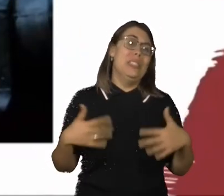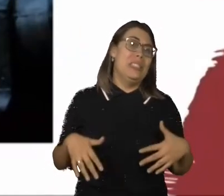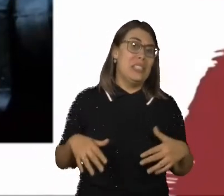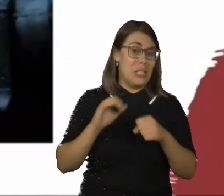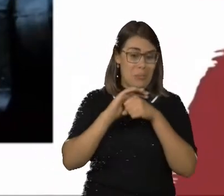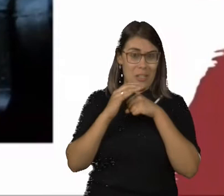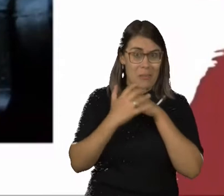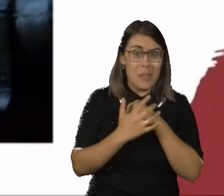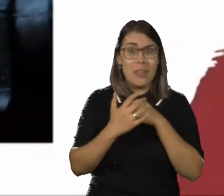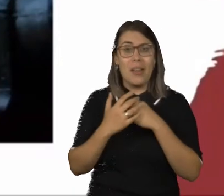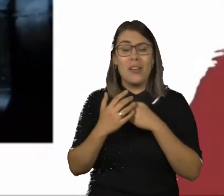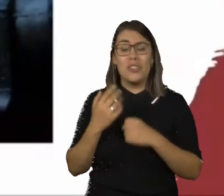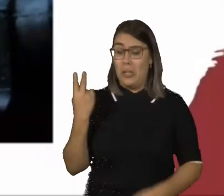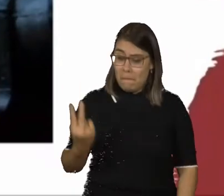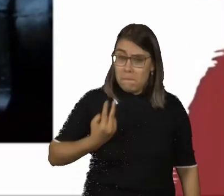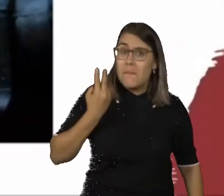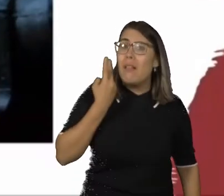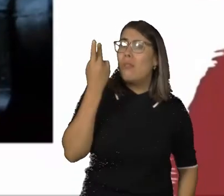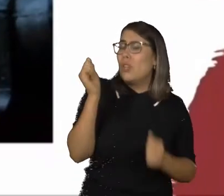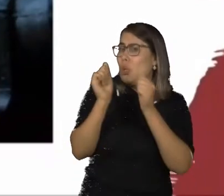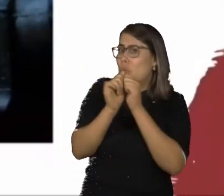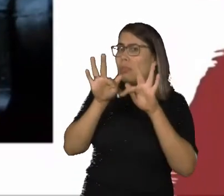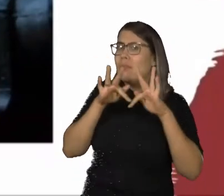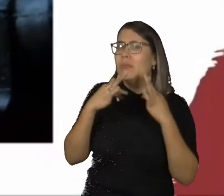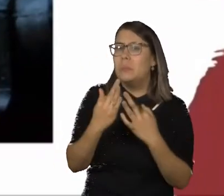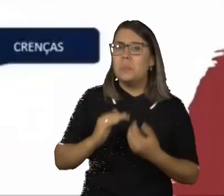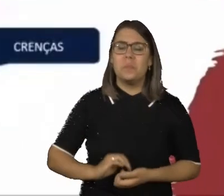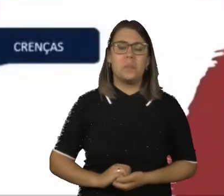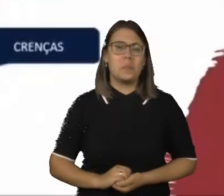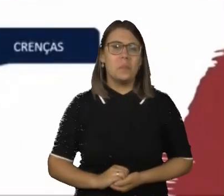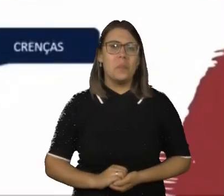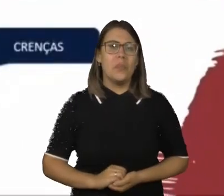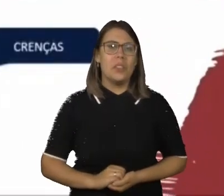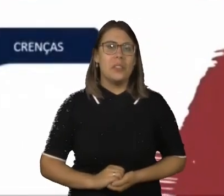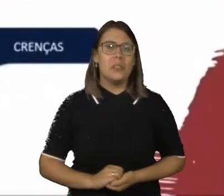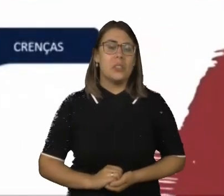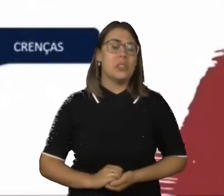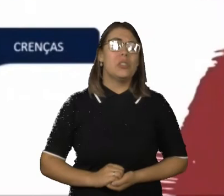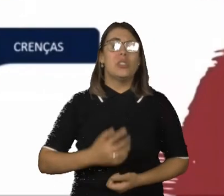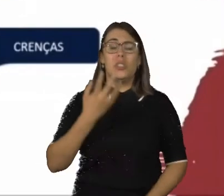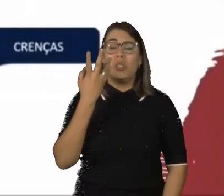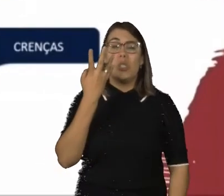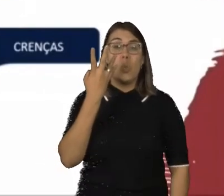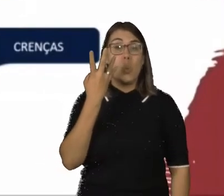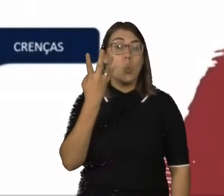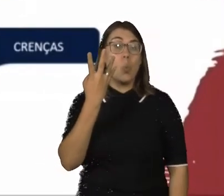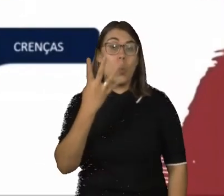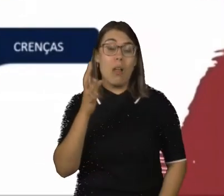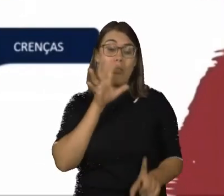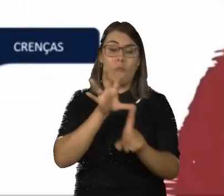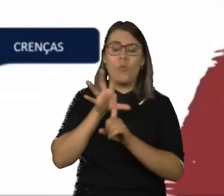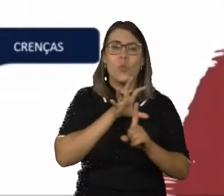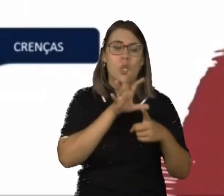mais valor àquelas pessoas e o que acontece dentro de lá. São quatro os influenciadores dos nossos estados internos.